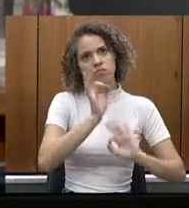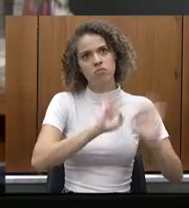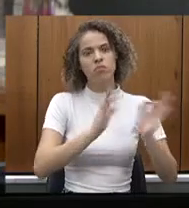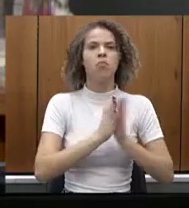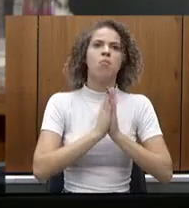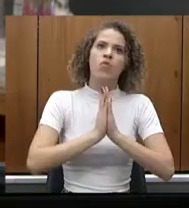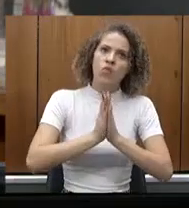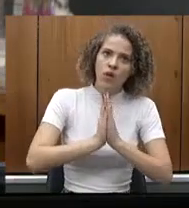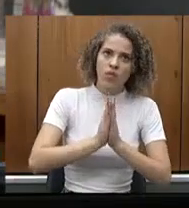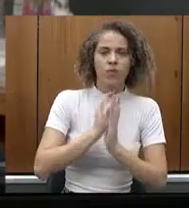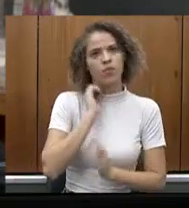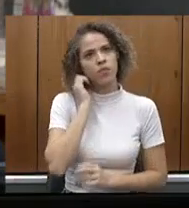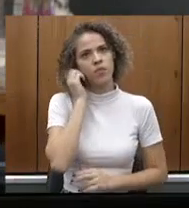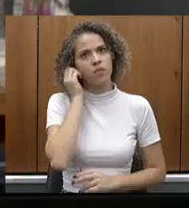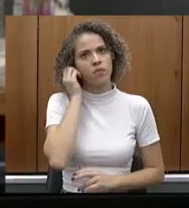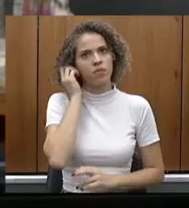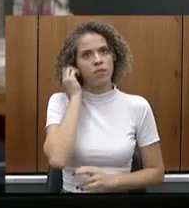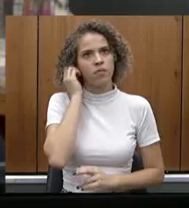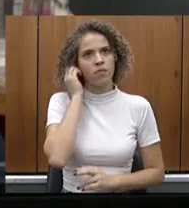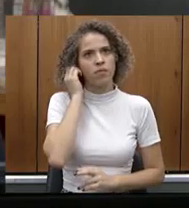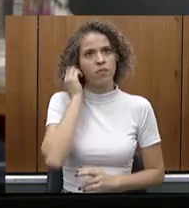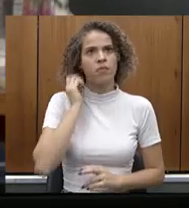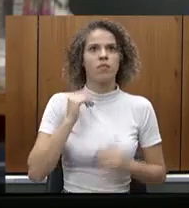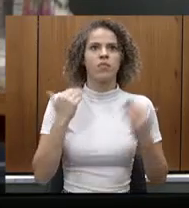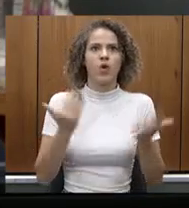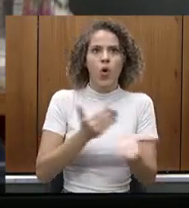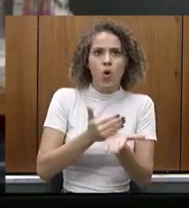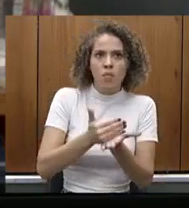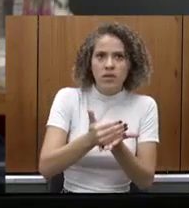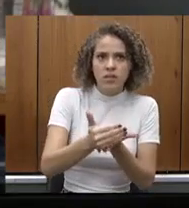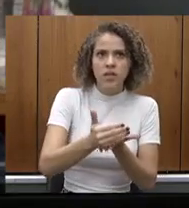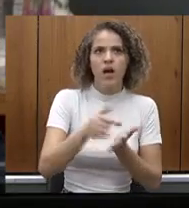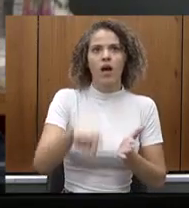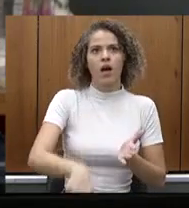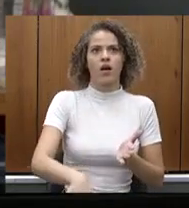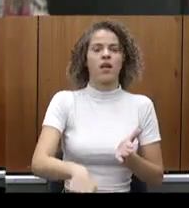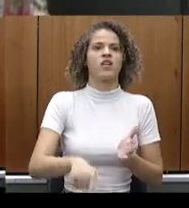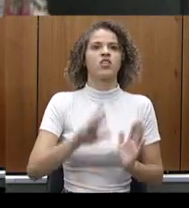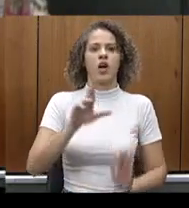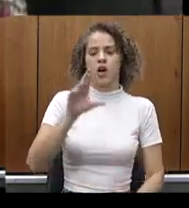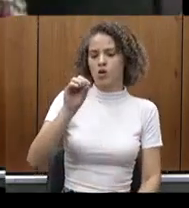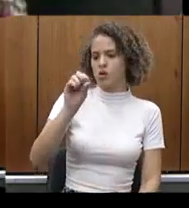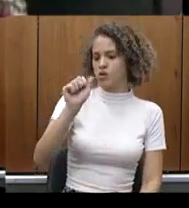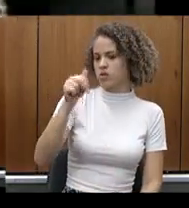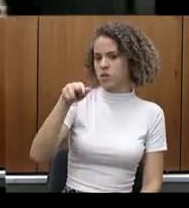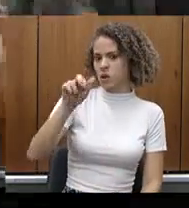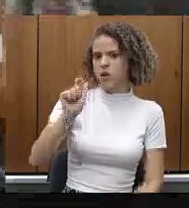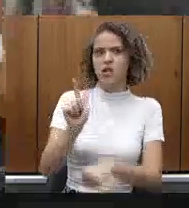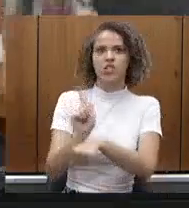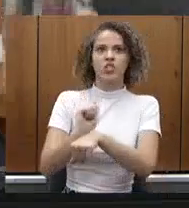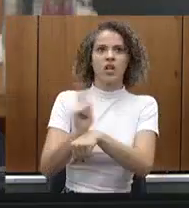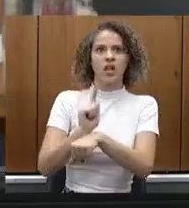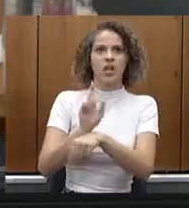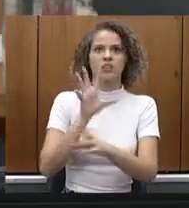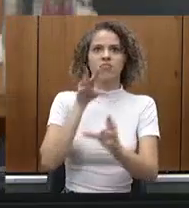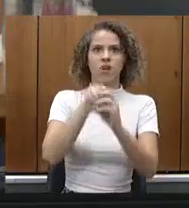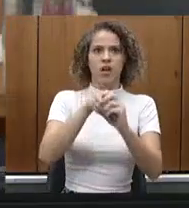por favor, e já fazer aqui menção a que nós estamos aqui com a Rosana, gerente desse projeto presente.